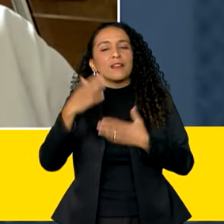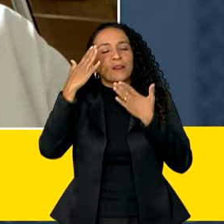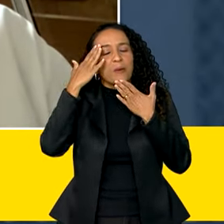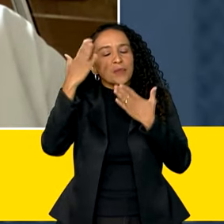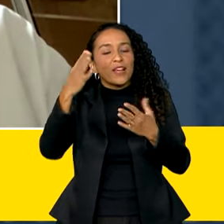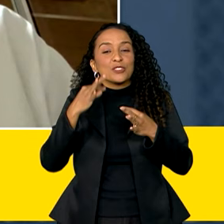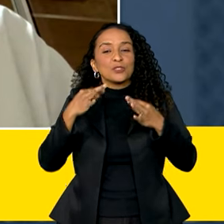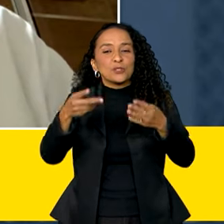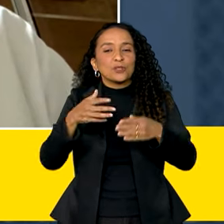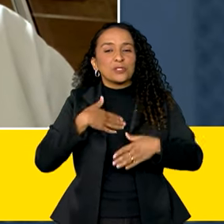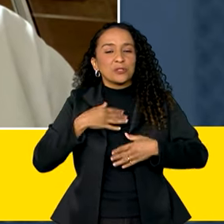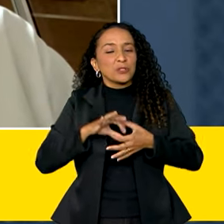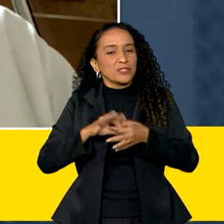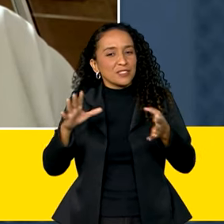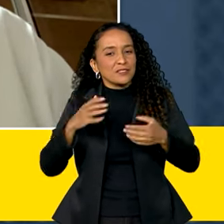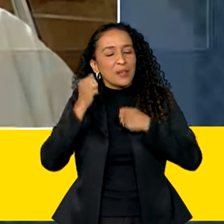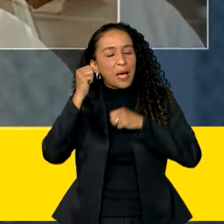Muito obrigado a todos por vocês. Um abraço a todos e a todas.